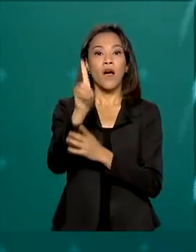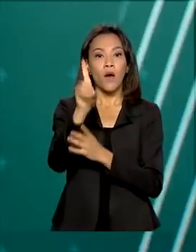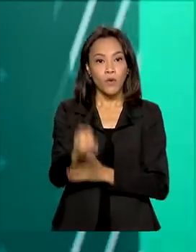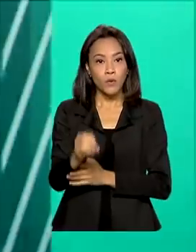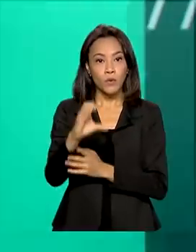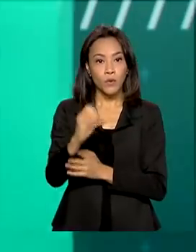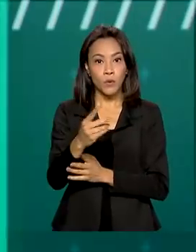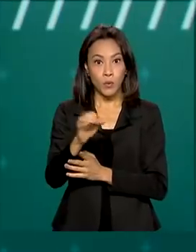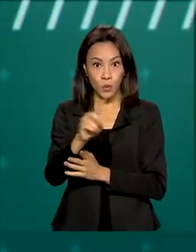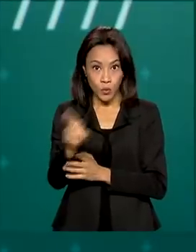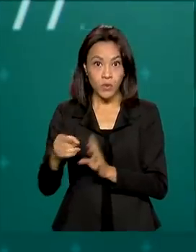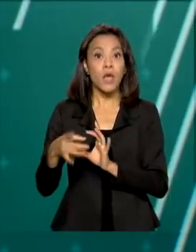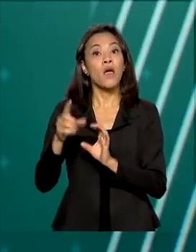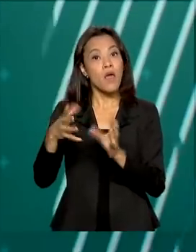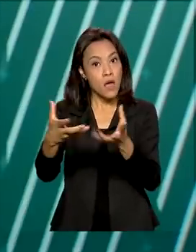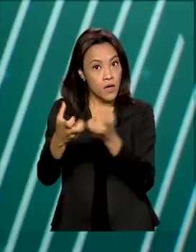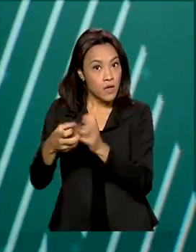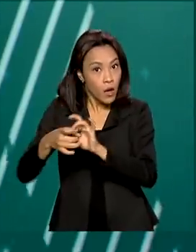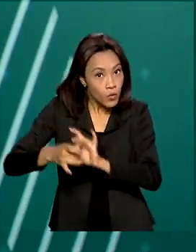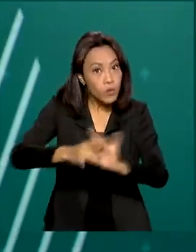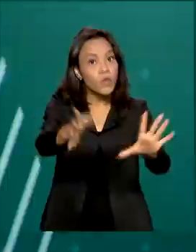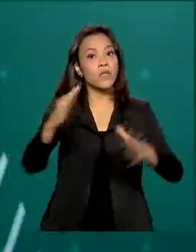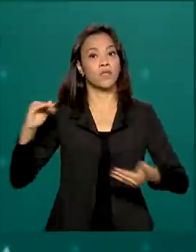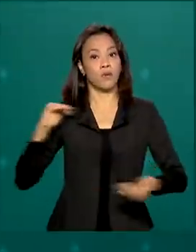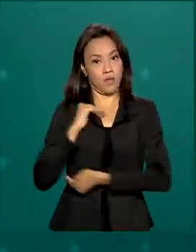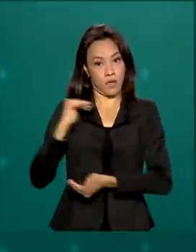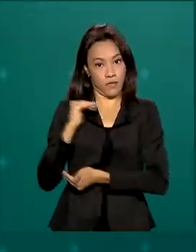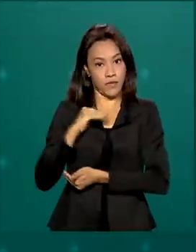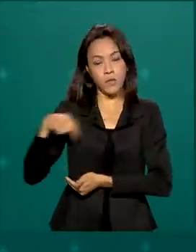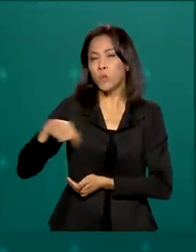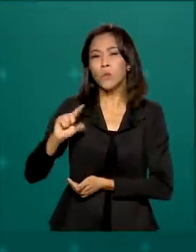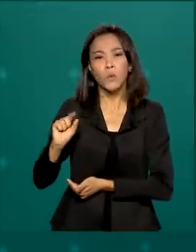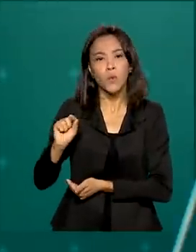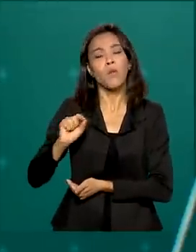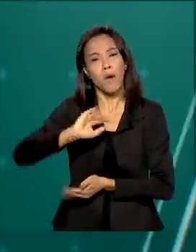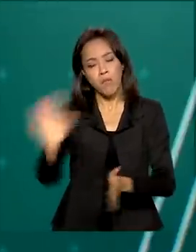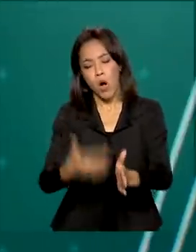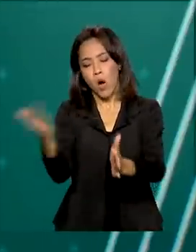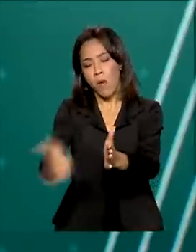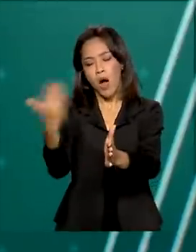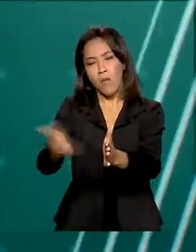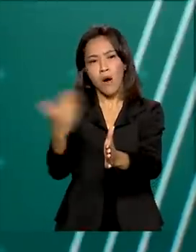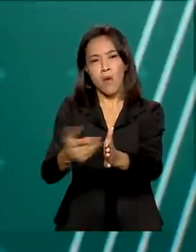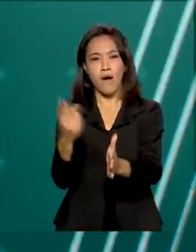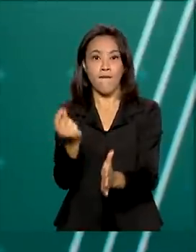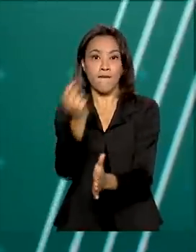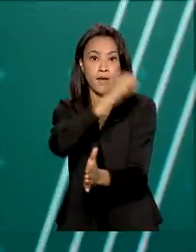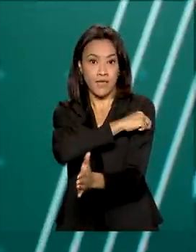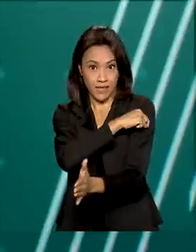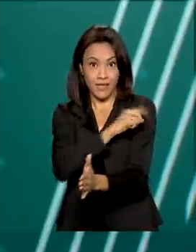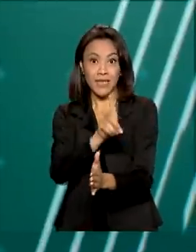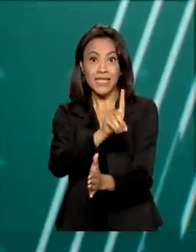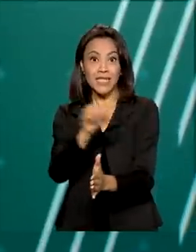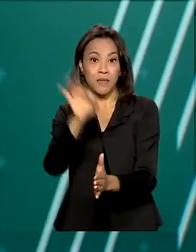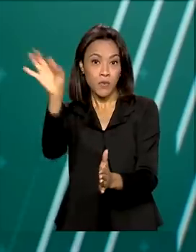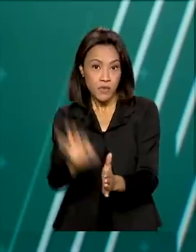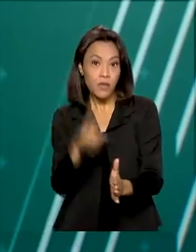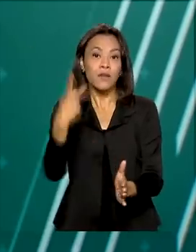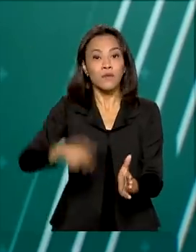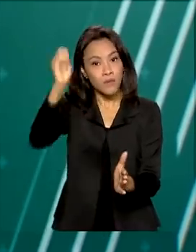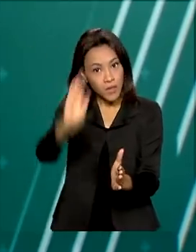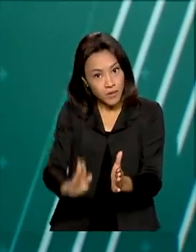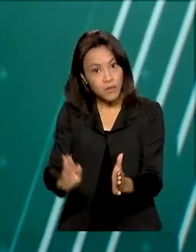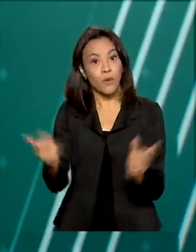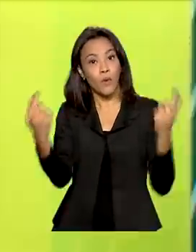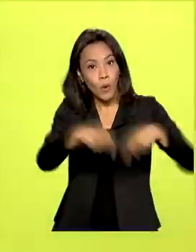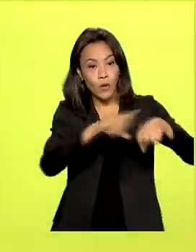da Anvisa, a Agência Nacional de Vigilância Sanitária, para produzir vacinas 100% nacional contra a Covid-19.